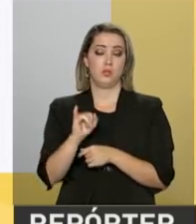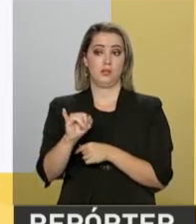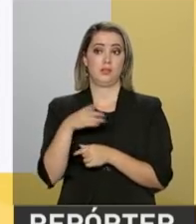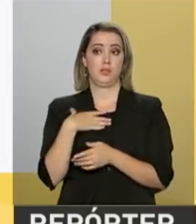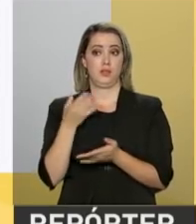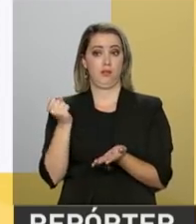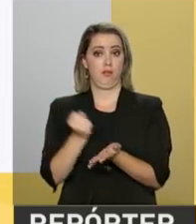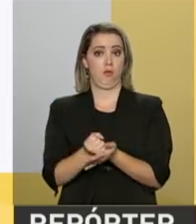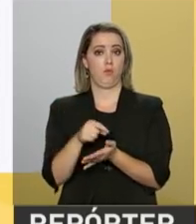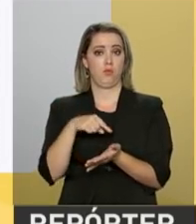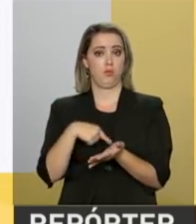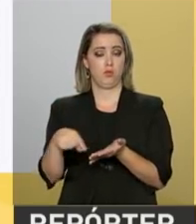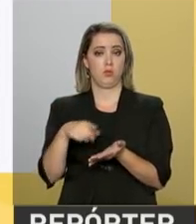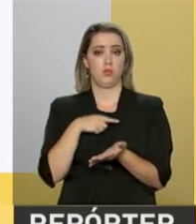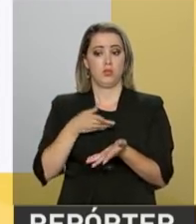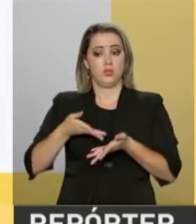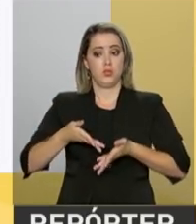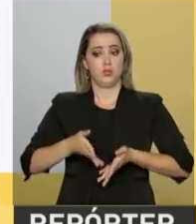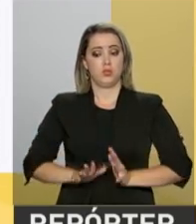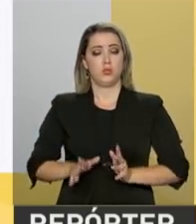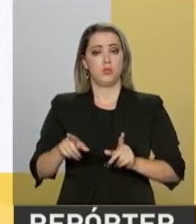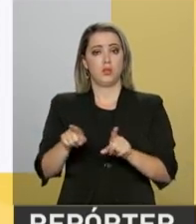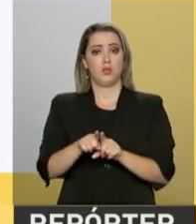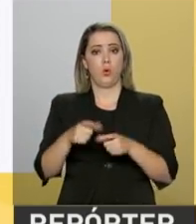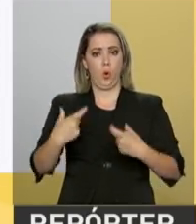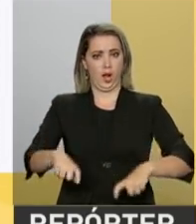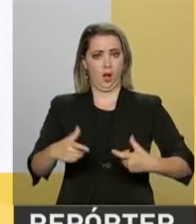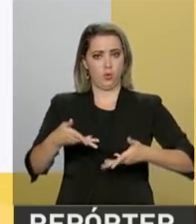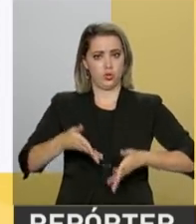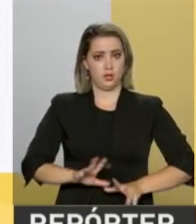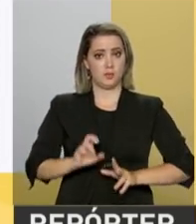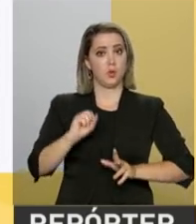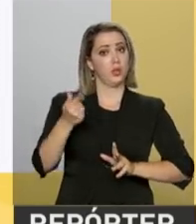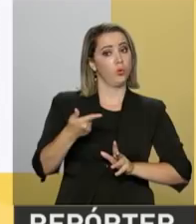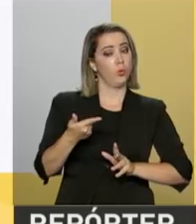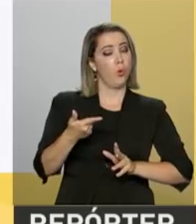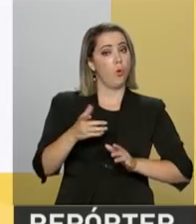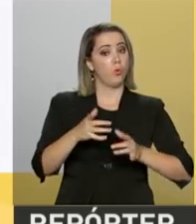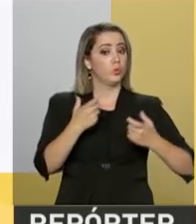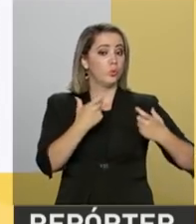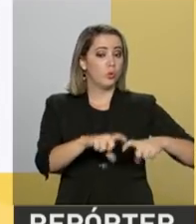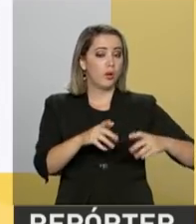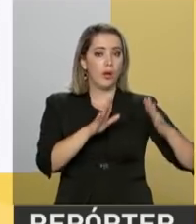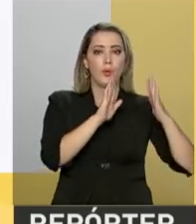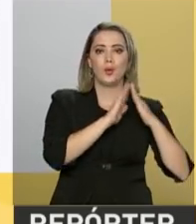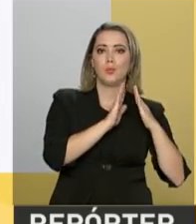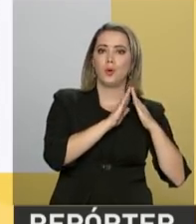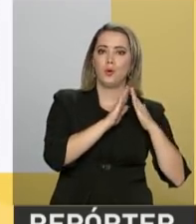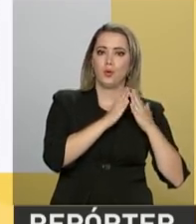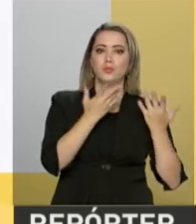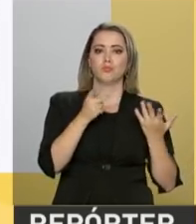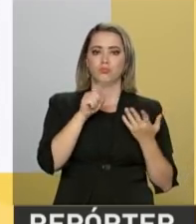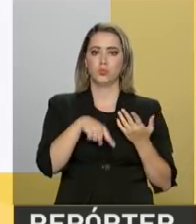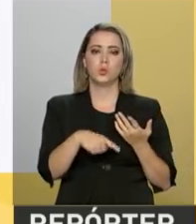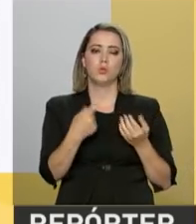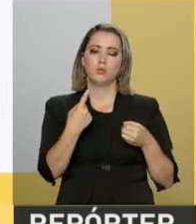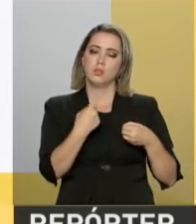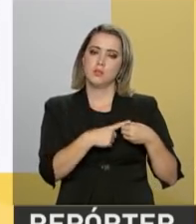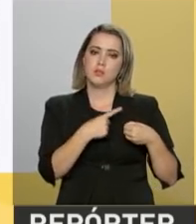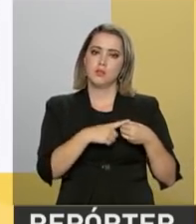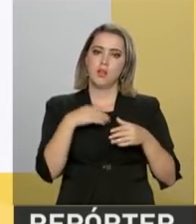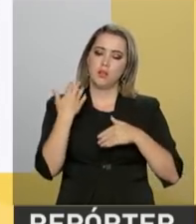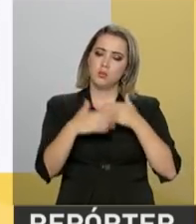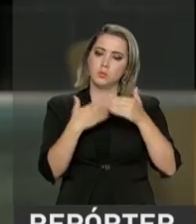registram essas crianças na cidade onde nasceu ou na cidade onde moram, garantindo a naturalidade da